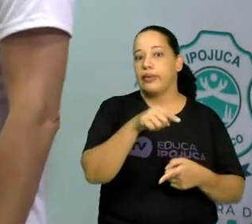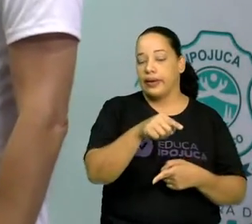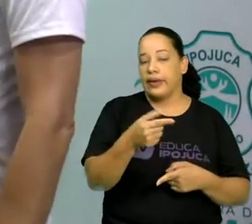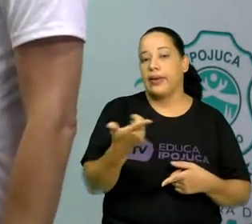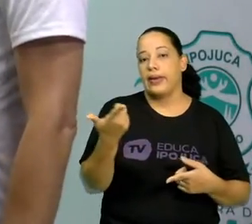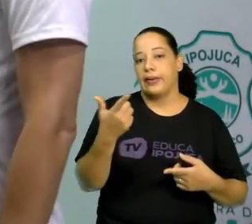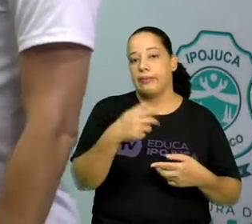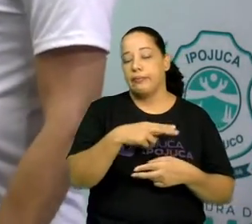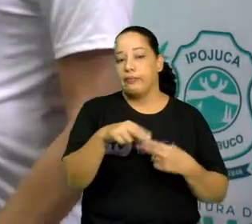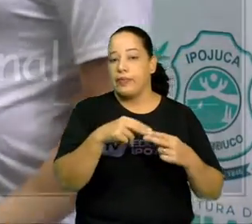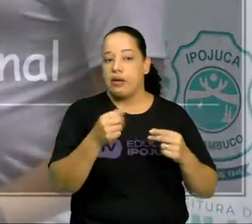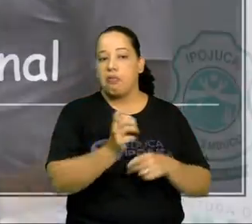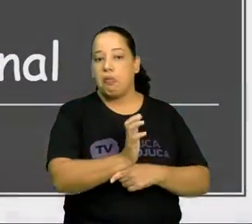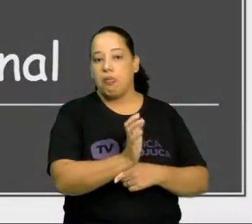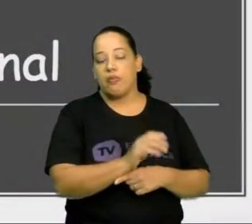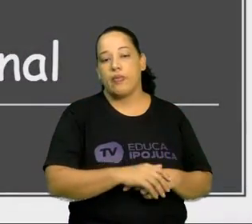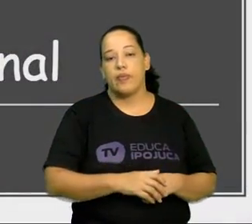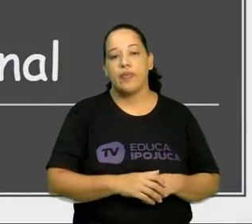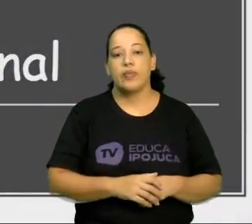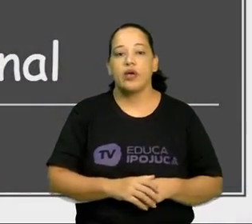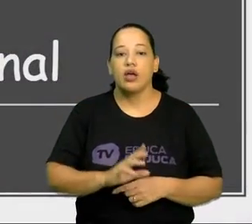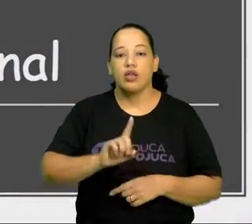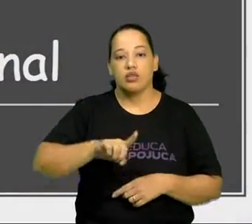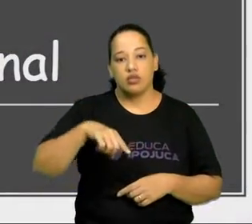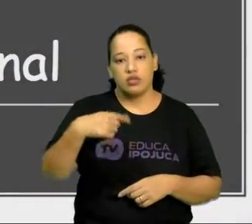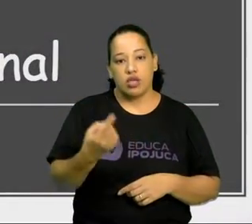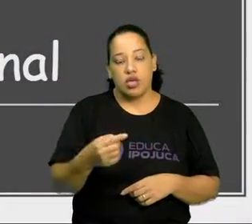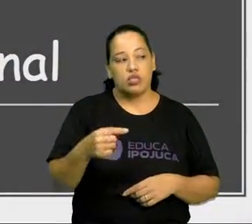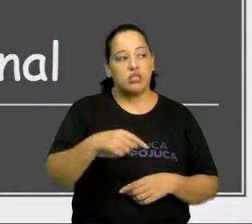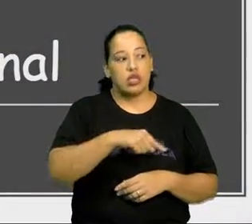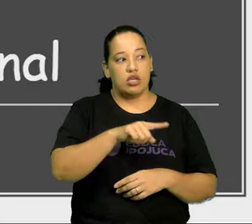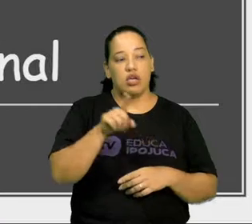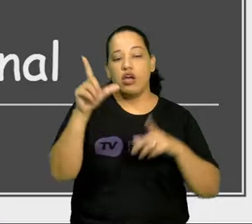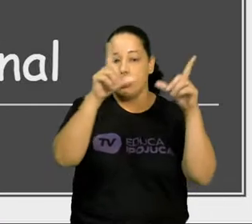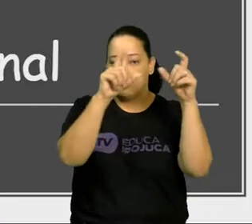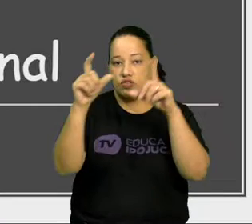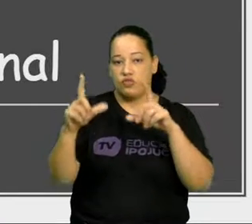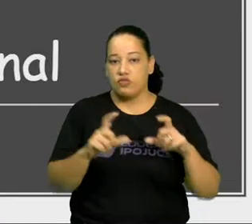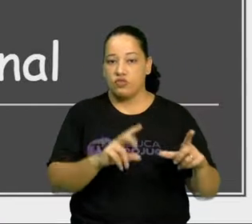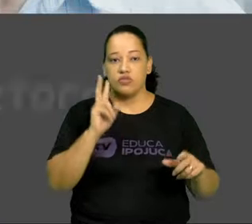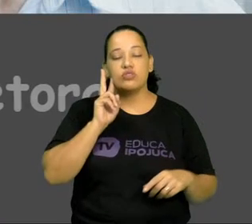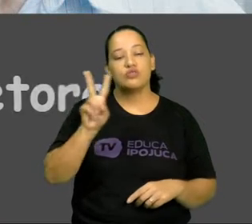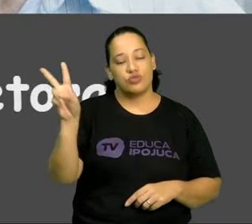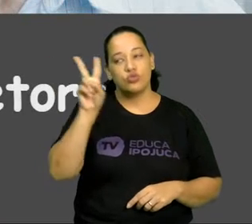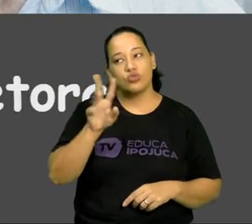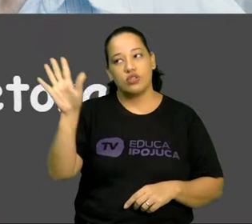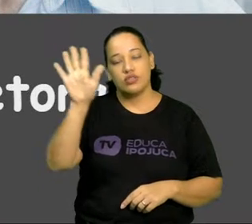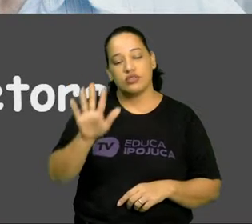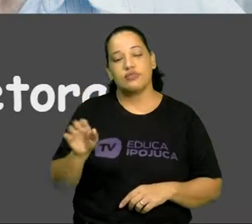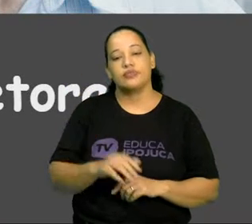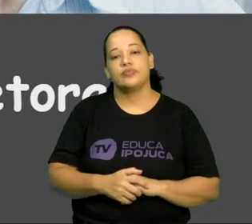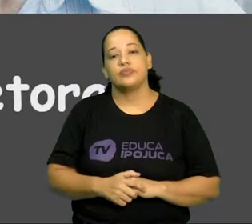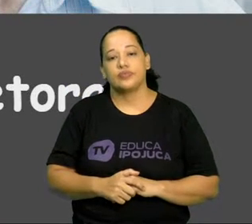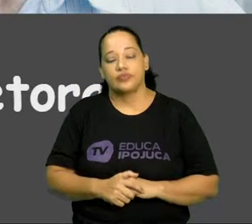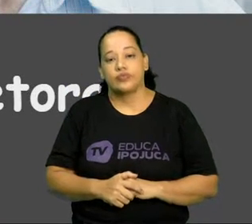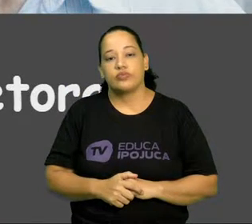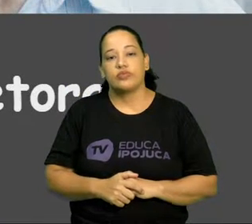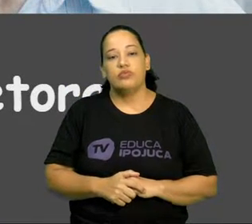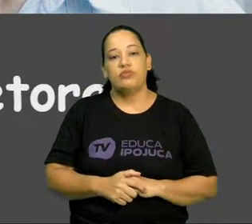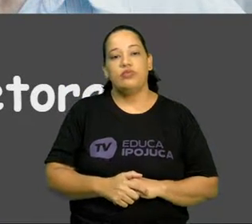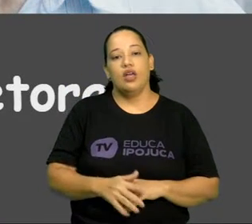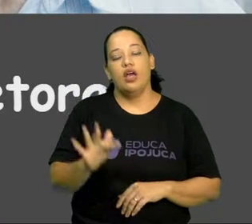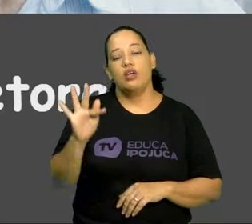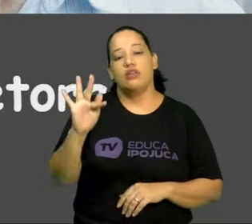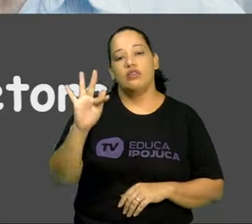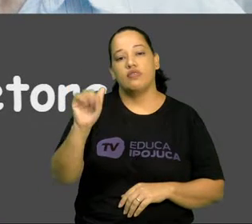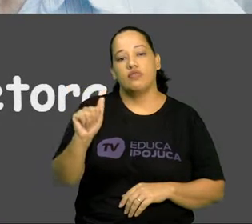Está aqui Carlota Joaquina, Cidade de Deus e O Quatrilho. As fotos para vocês identificarem. Está aqui Fábio